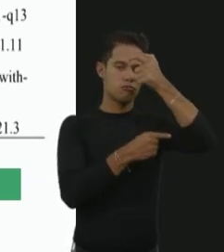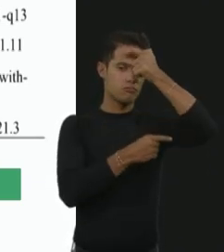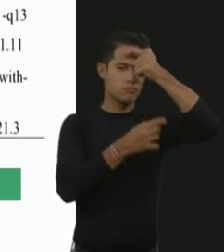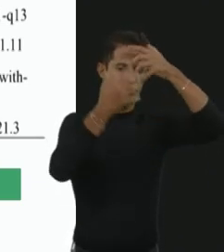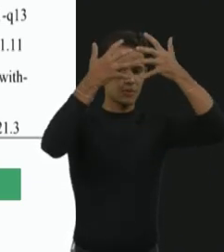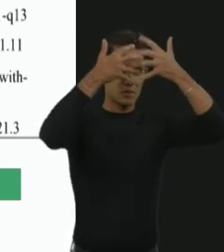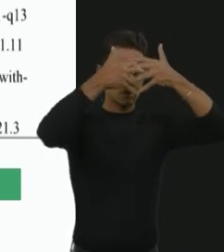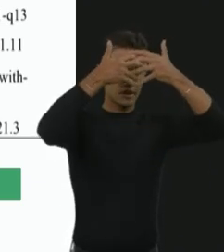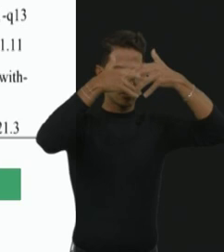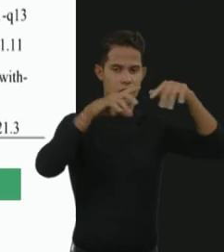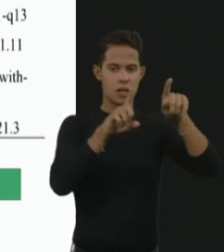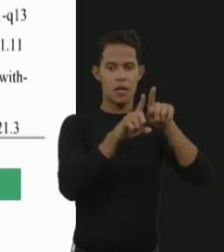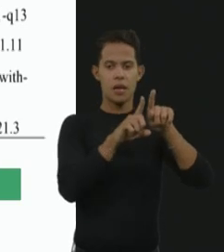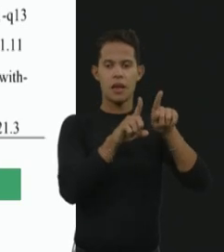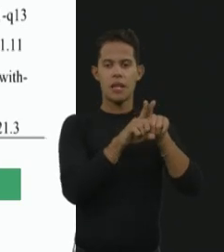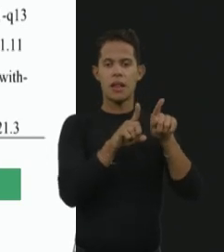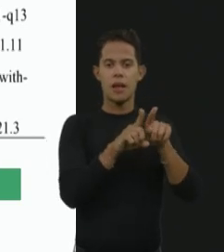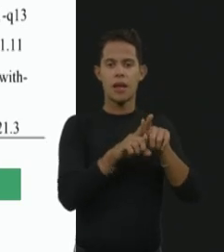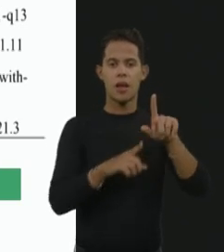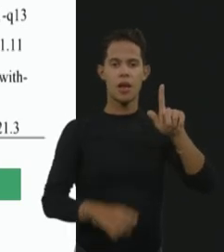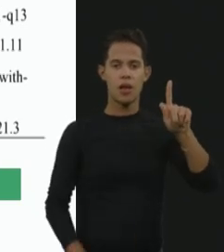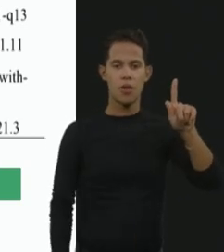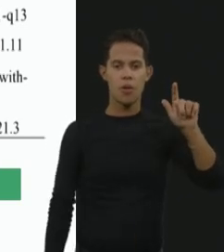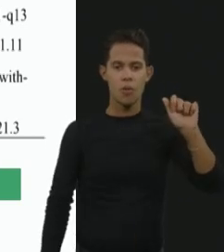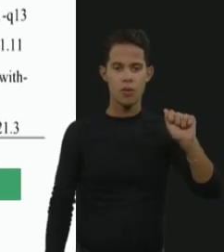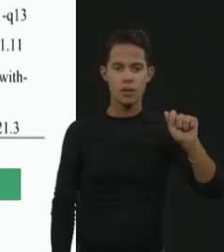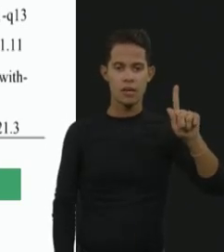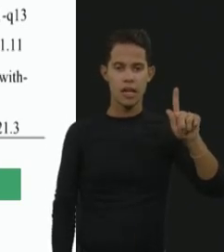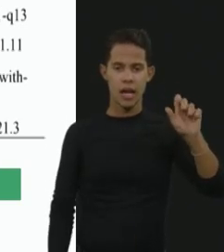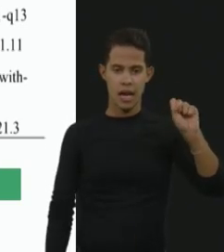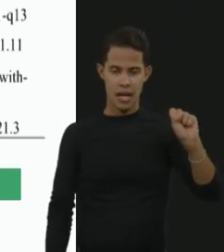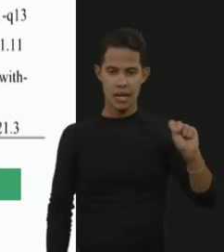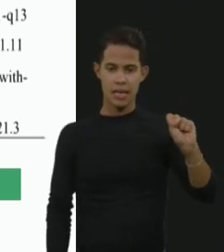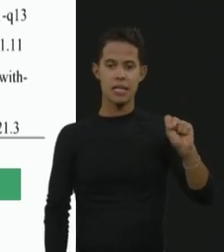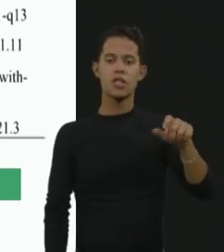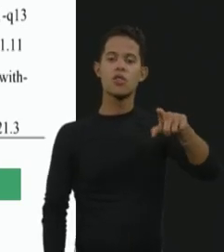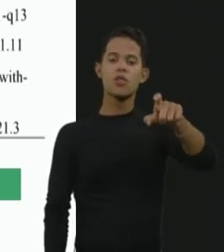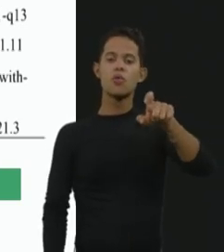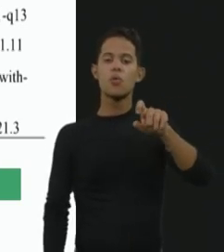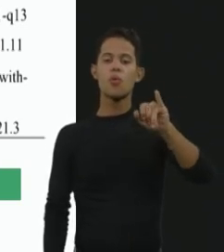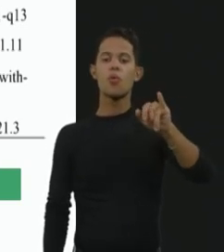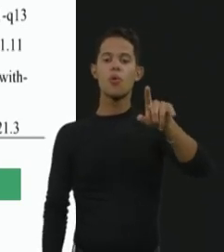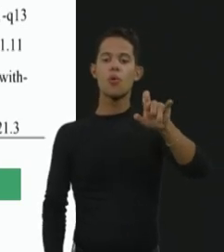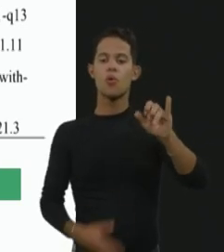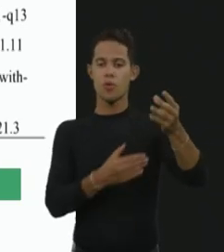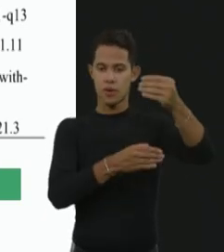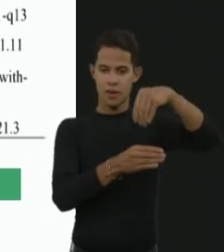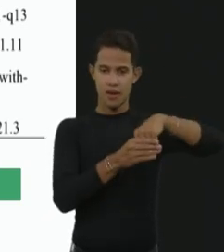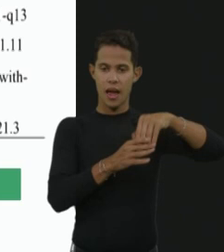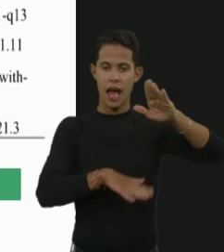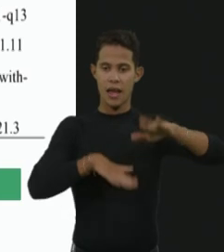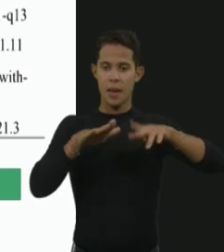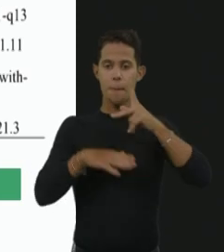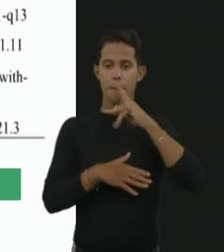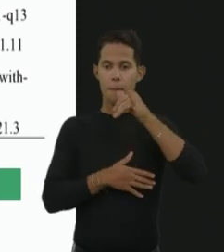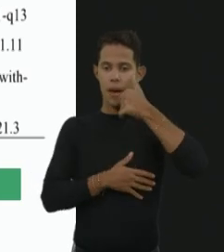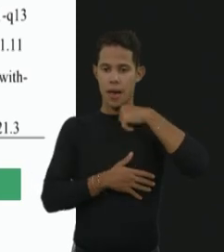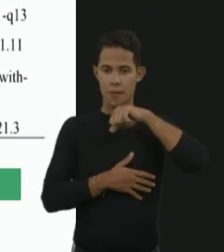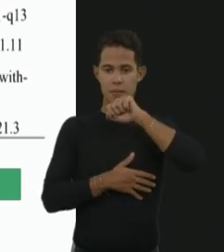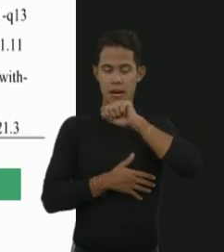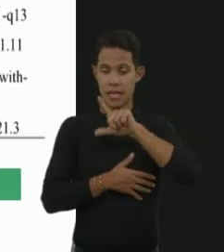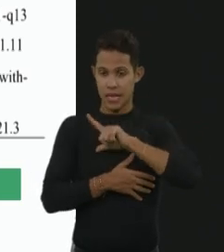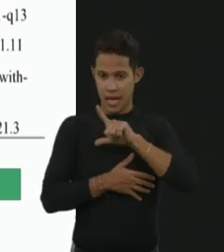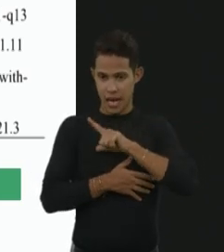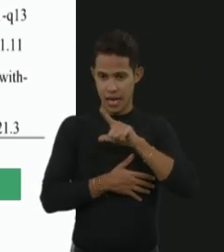urina são doenças autossômicas recessivas na sua maioria, que é aquela o quê? Que o pai e a mãe têm a mutação e não sabem até ter um filho com a